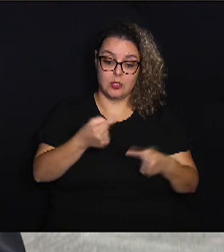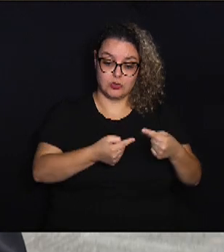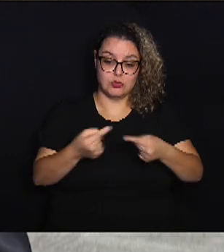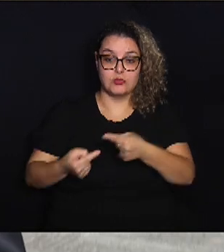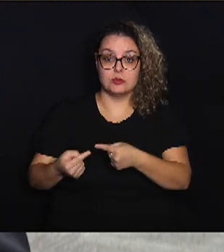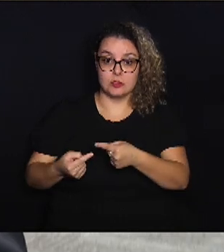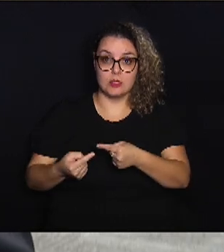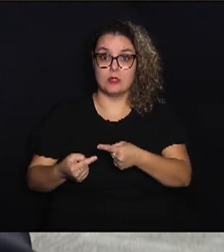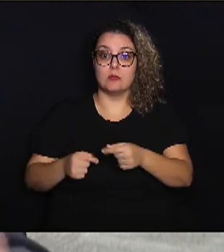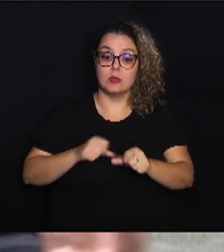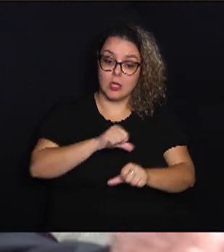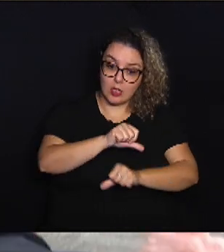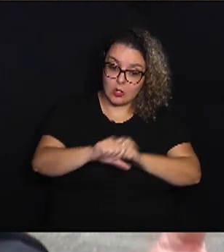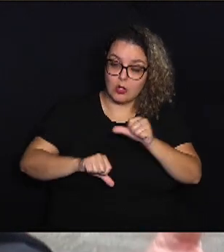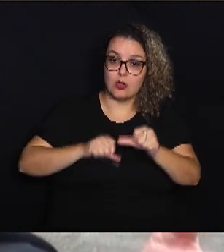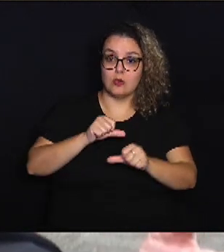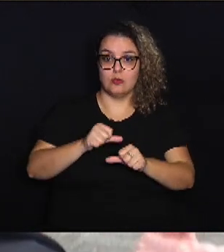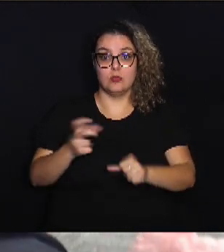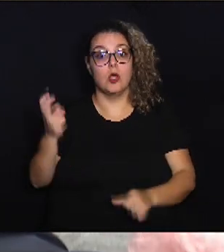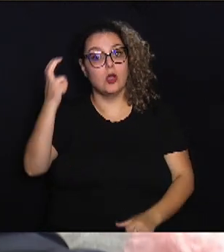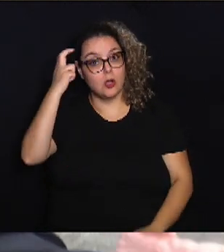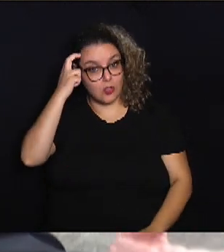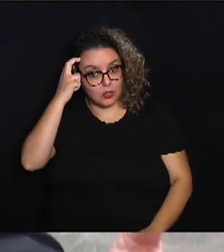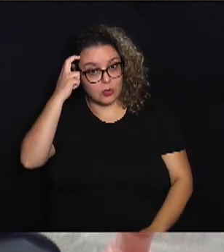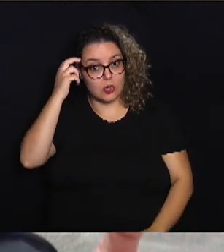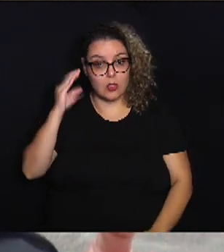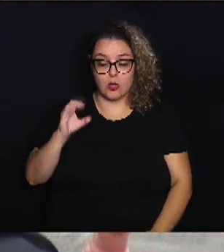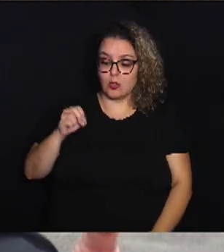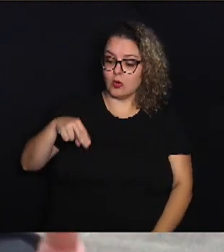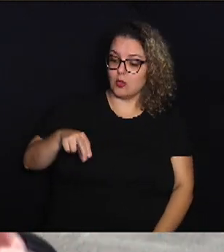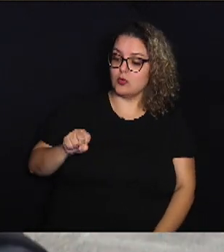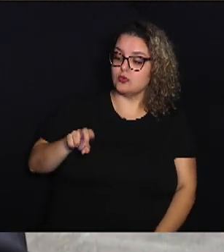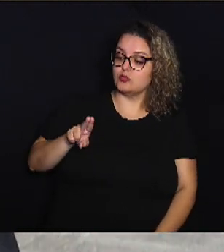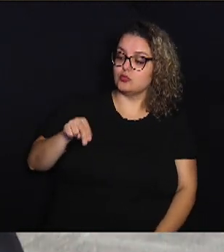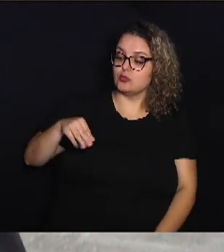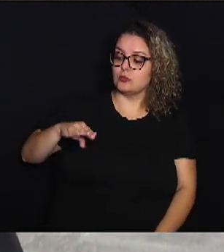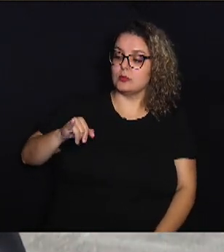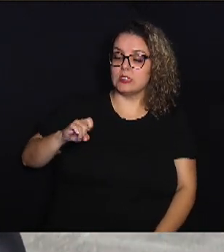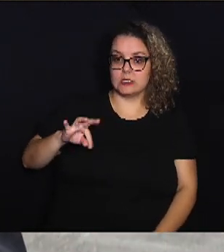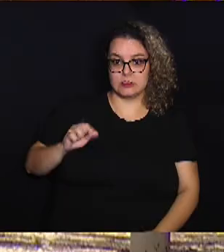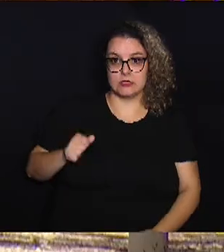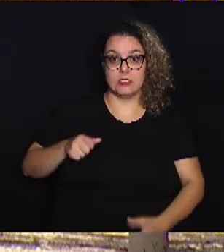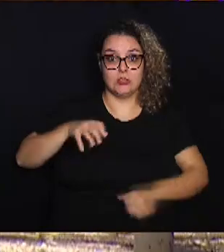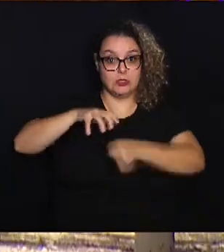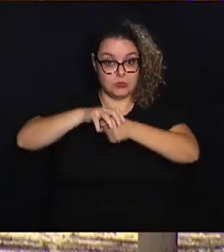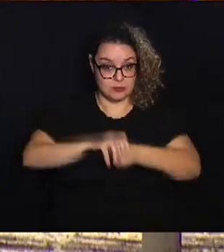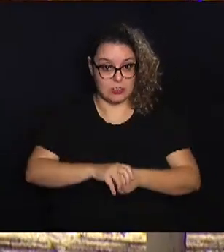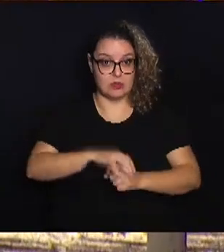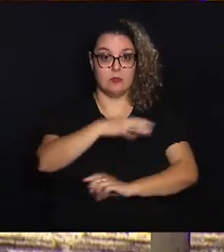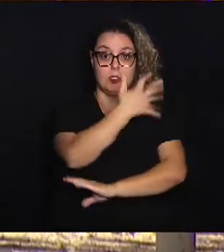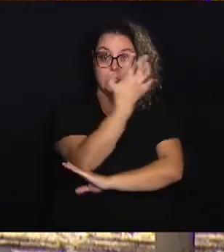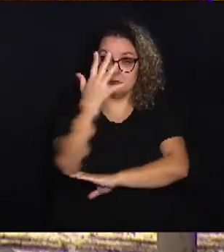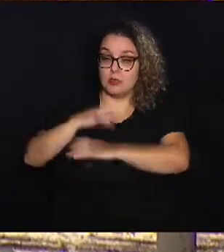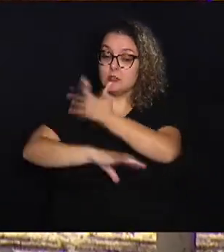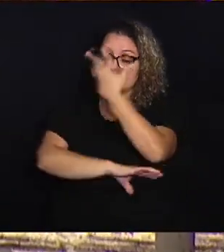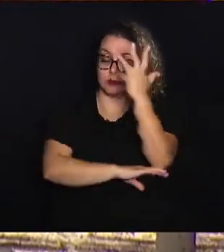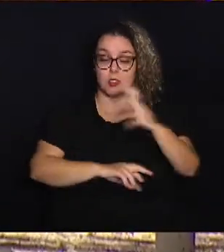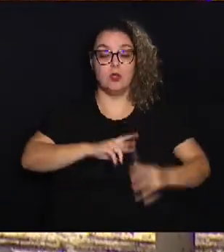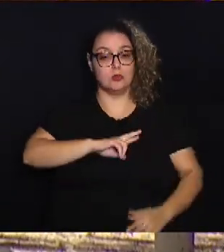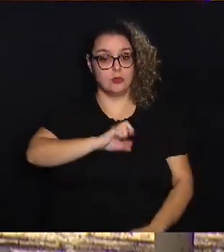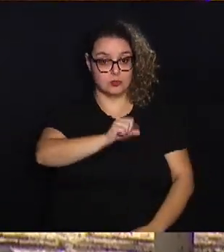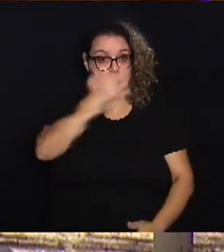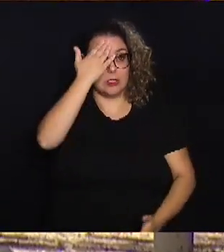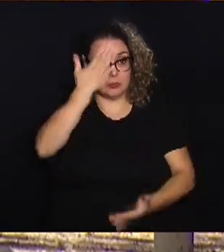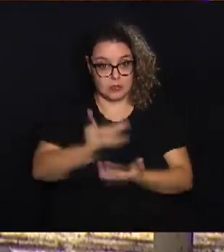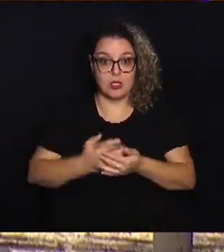debater para mudar essa cultura consumista que acaba pressionando a natureza. Rocine ainda acredita que o tema